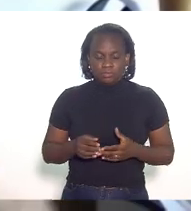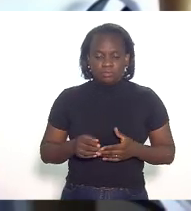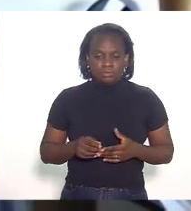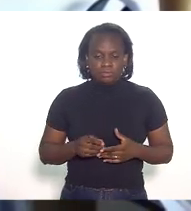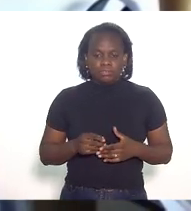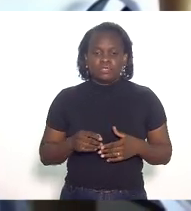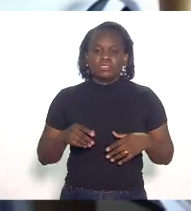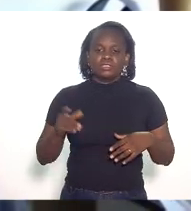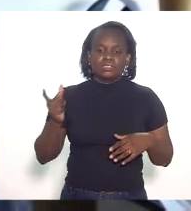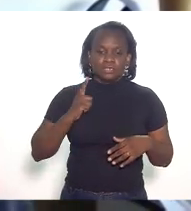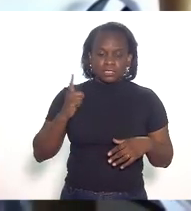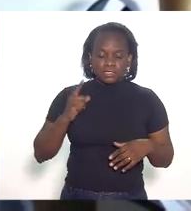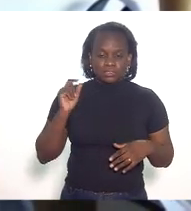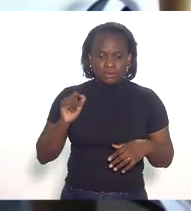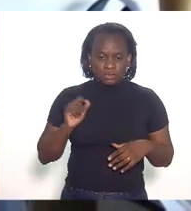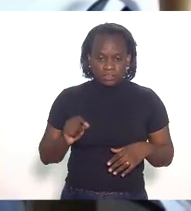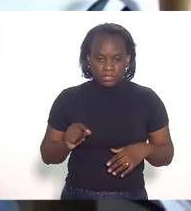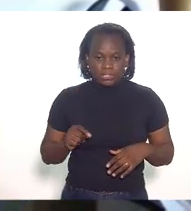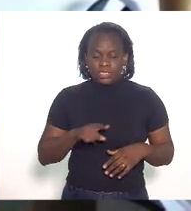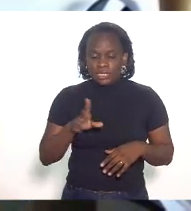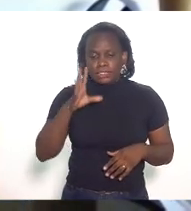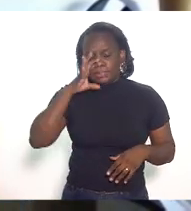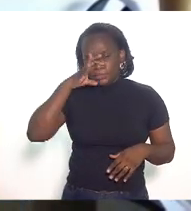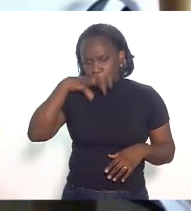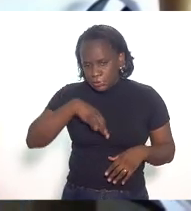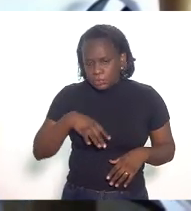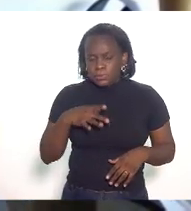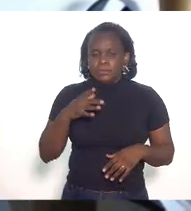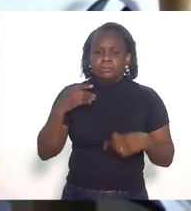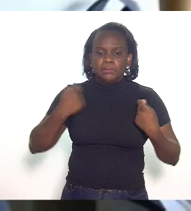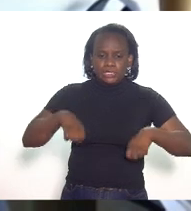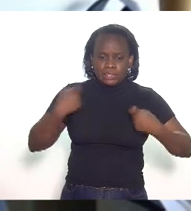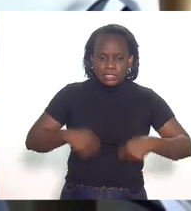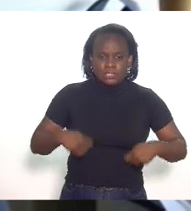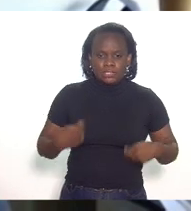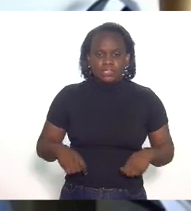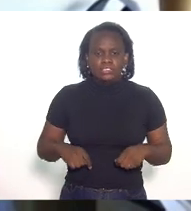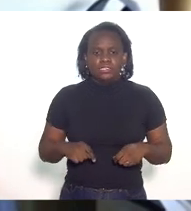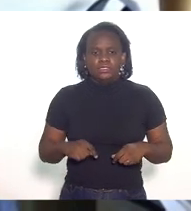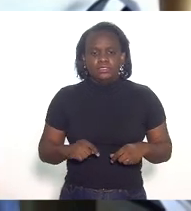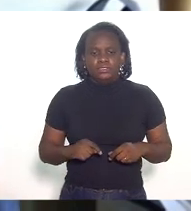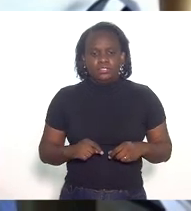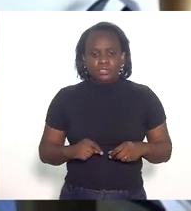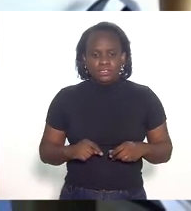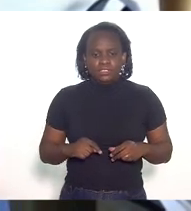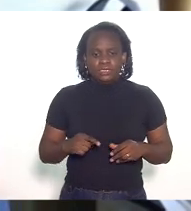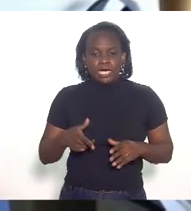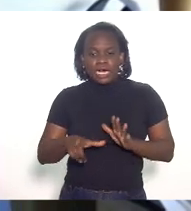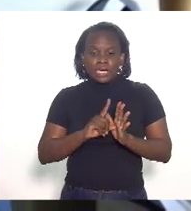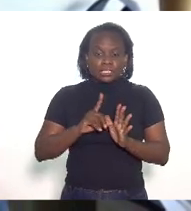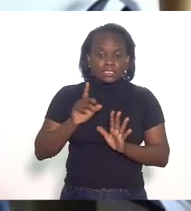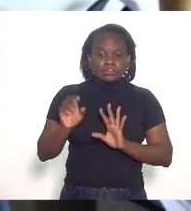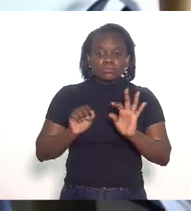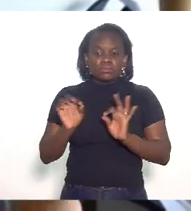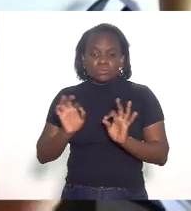tenho sido um daqueles que insiste que tem que ter a previsão